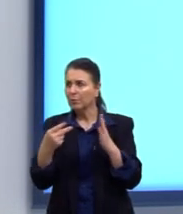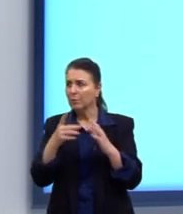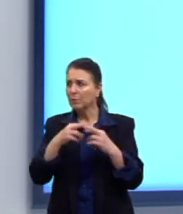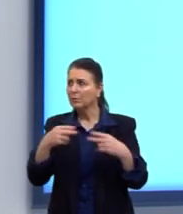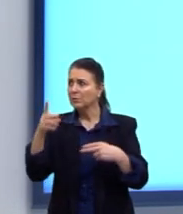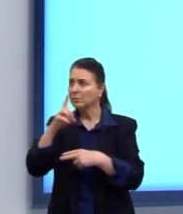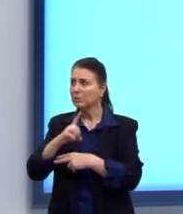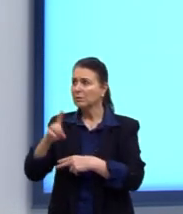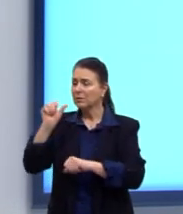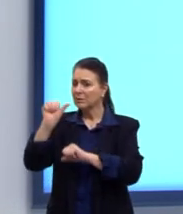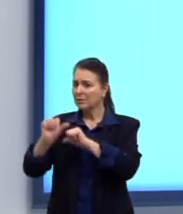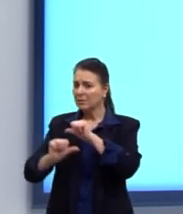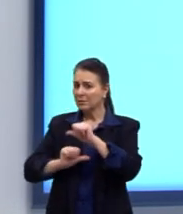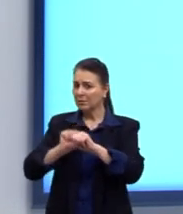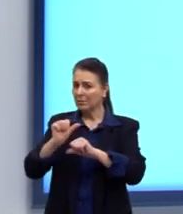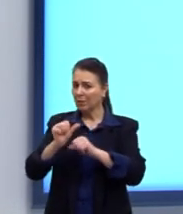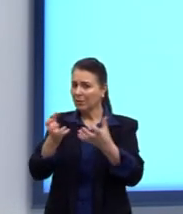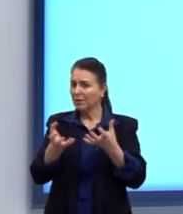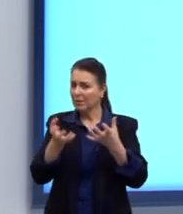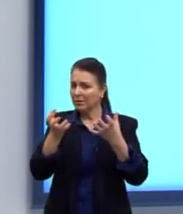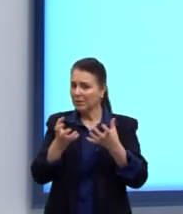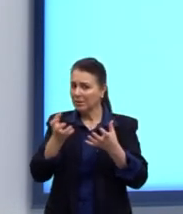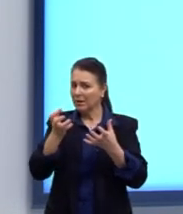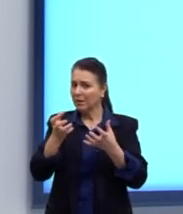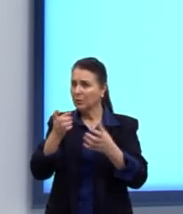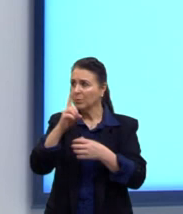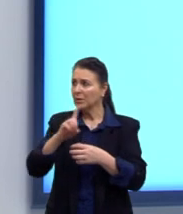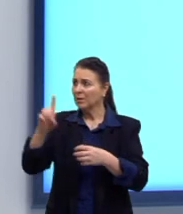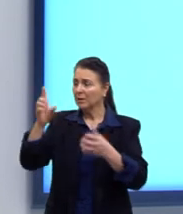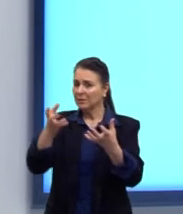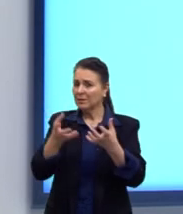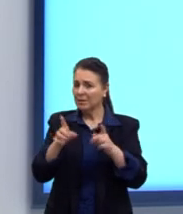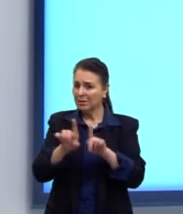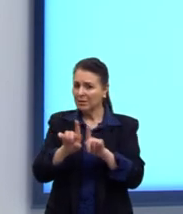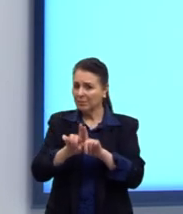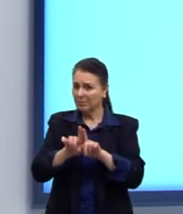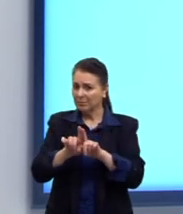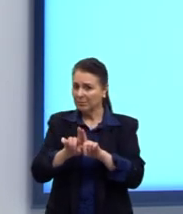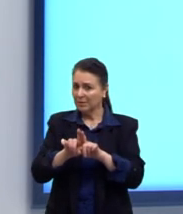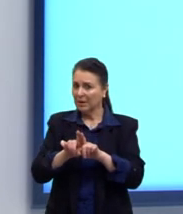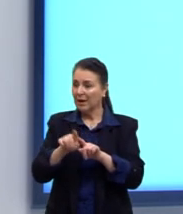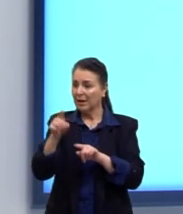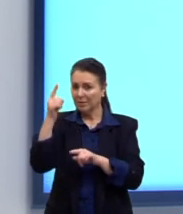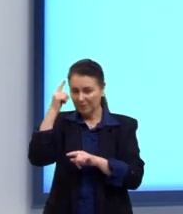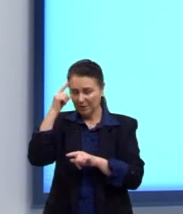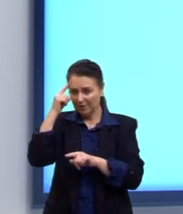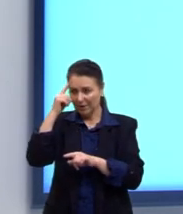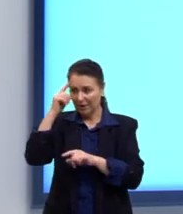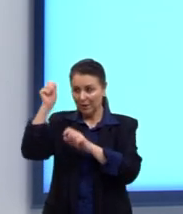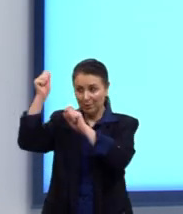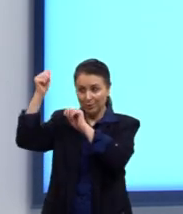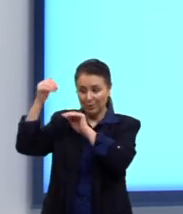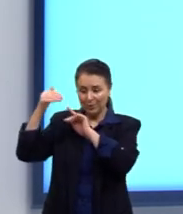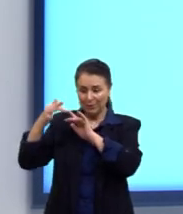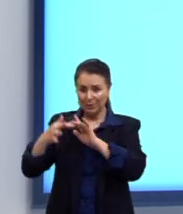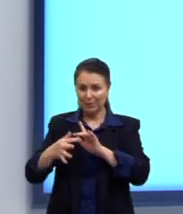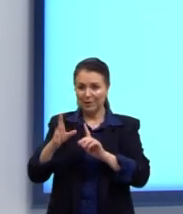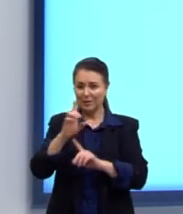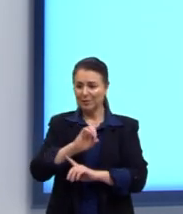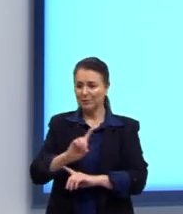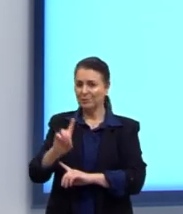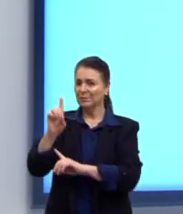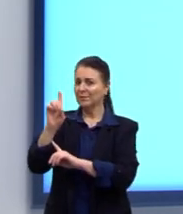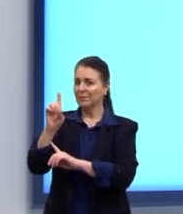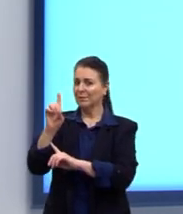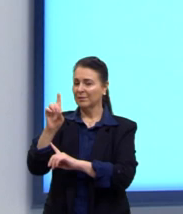desejos nos desígnios de Deus, se achava um instrumento de Deus. O que nos diz ali a questão?